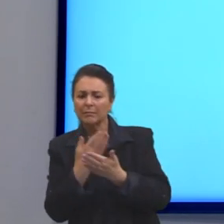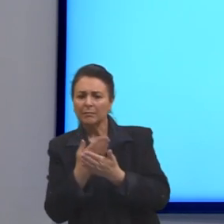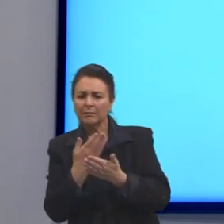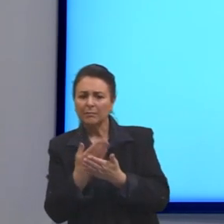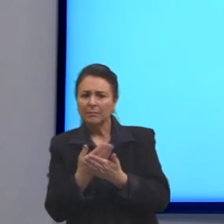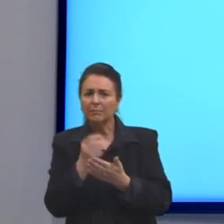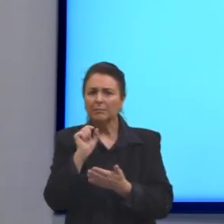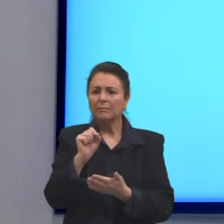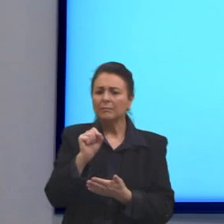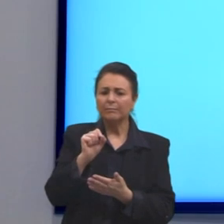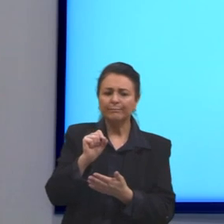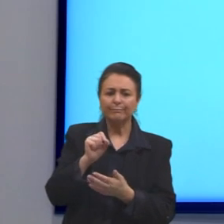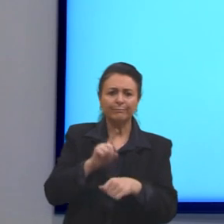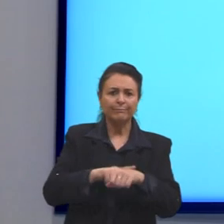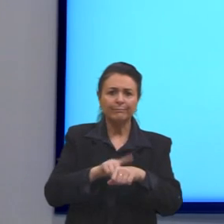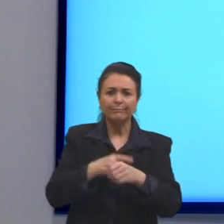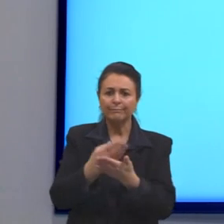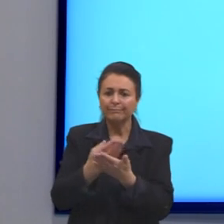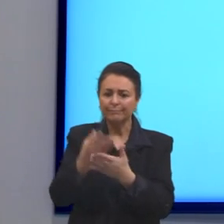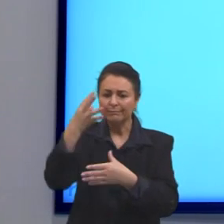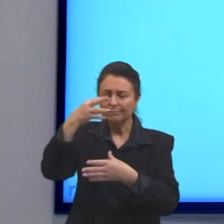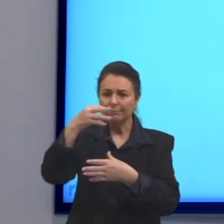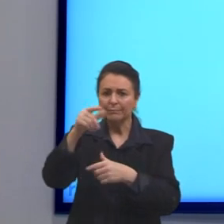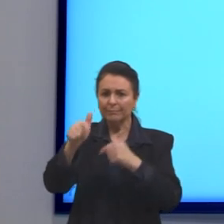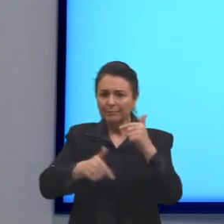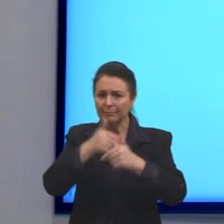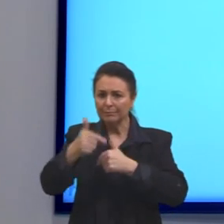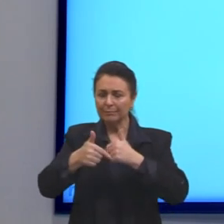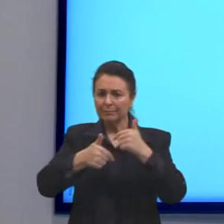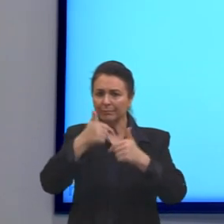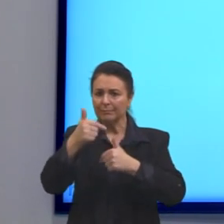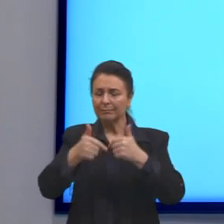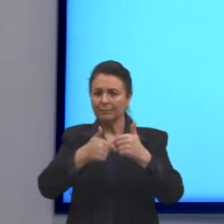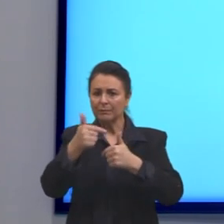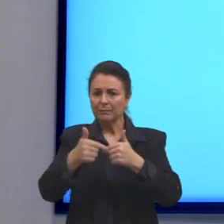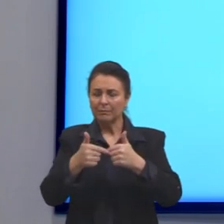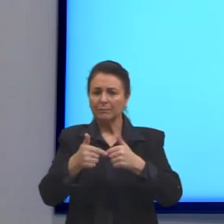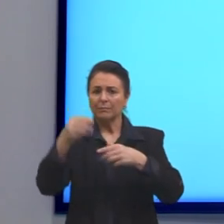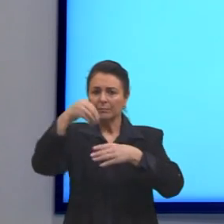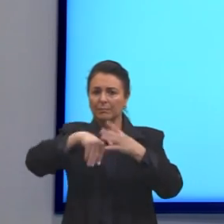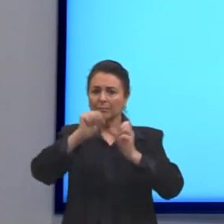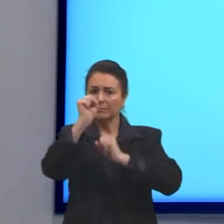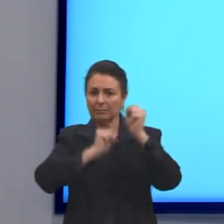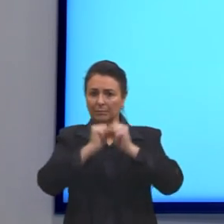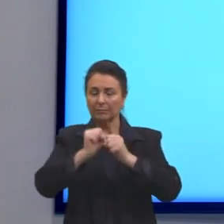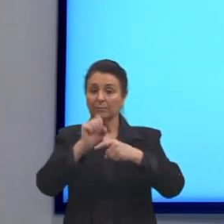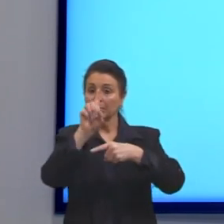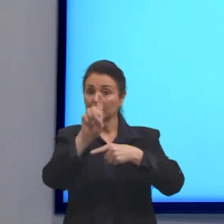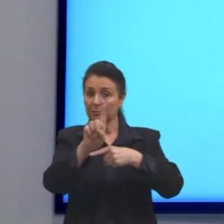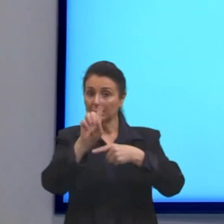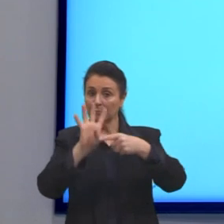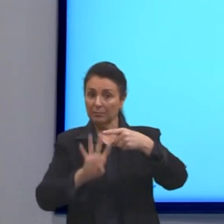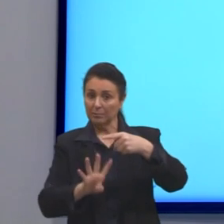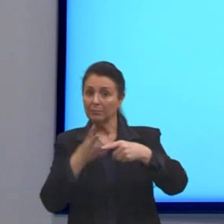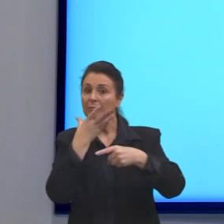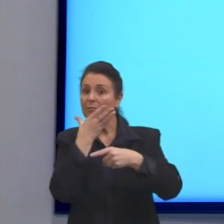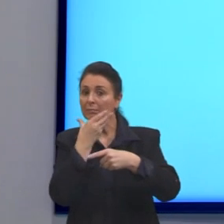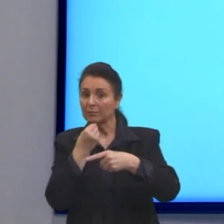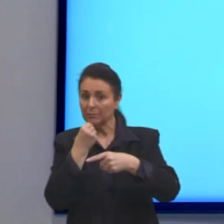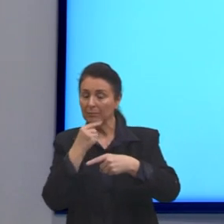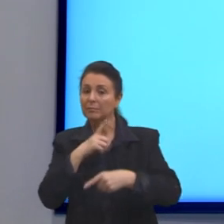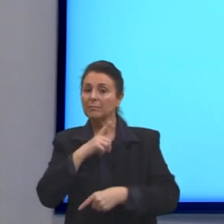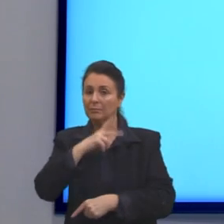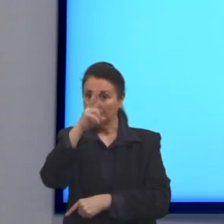empresa. Verificou-se que 1 quarto dos homens que ali trabalham tem o ensino médio completo,